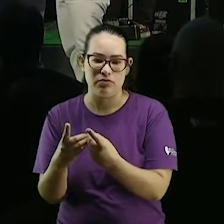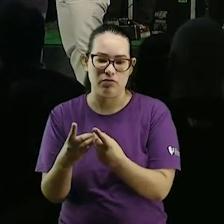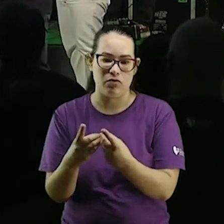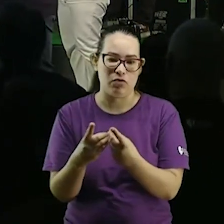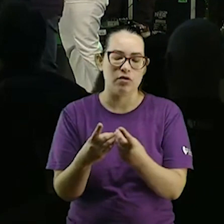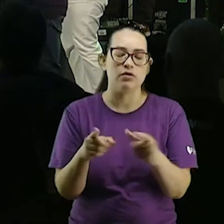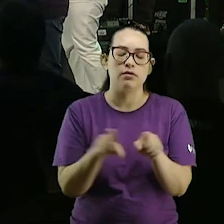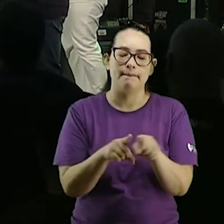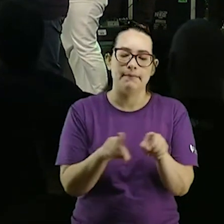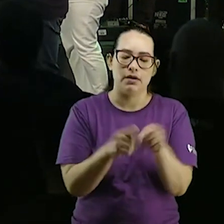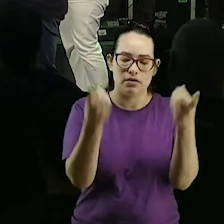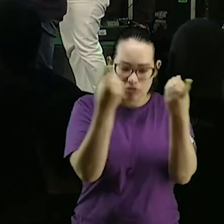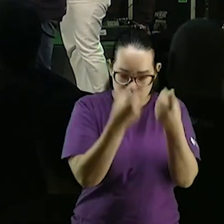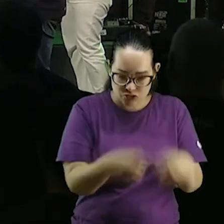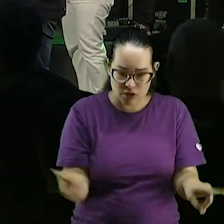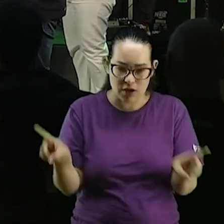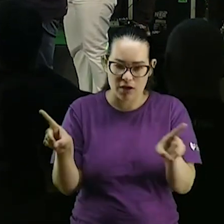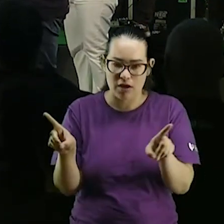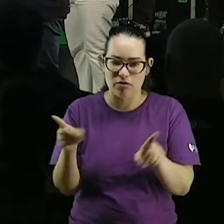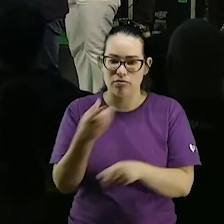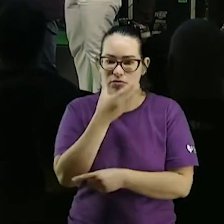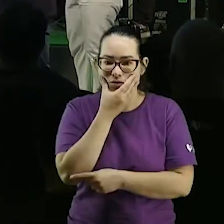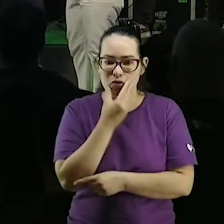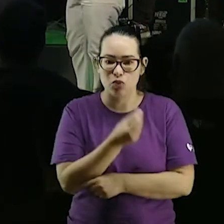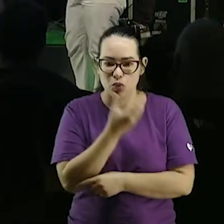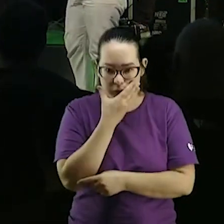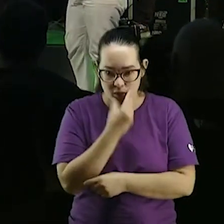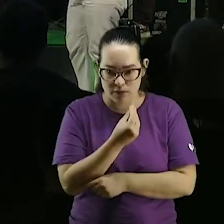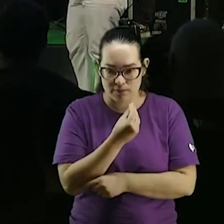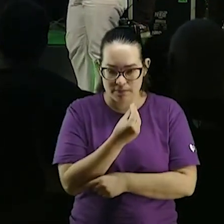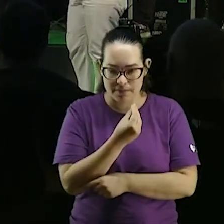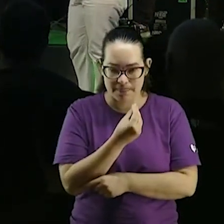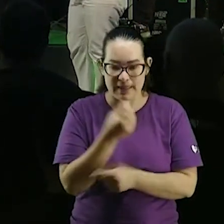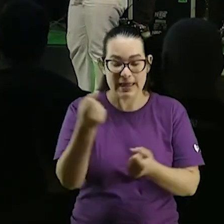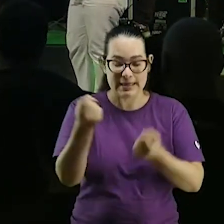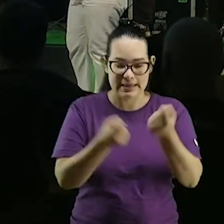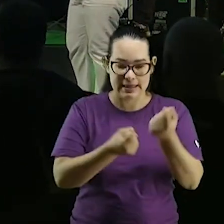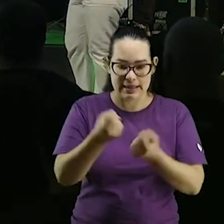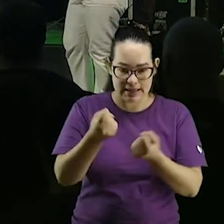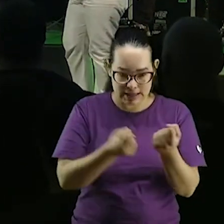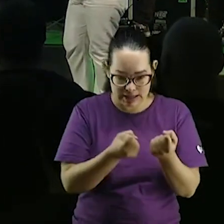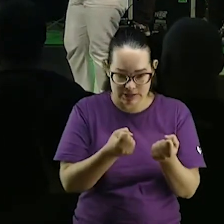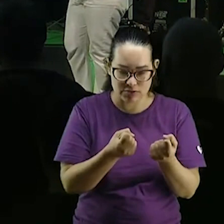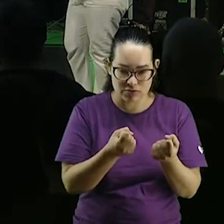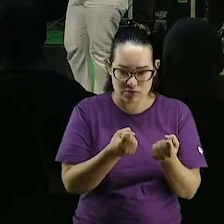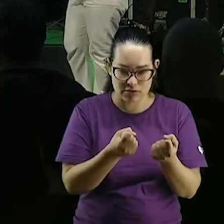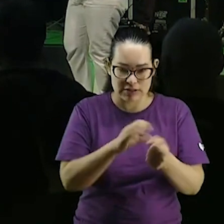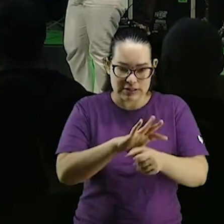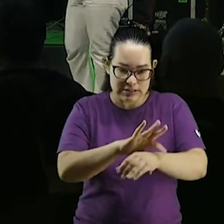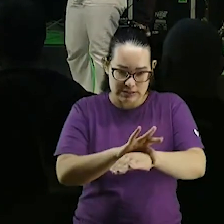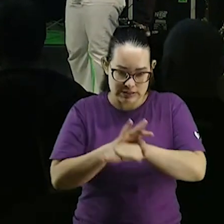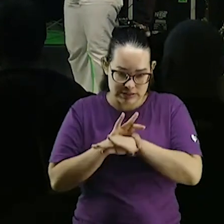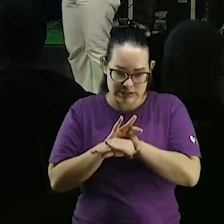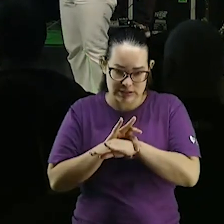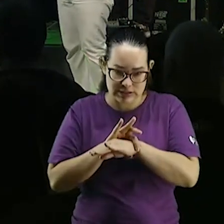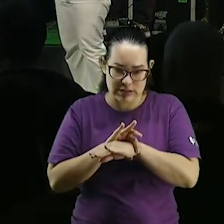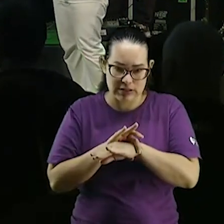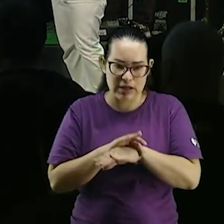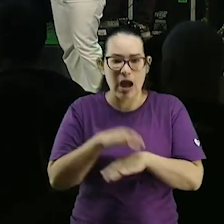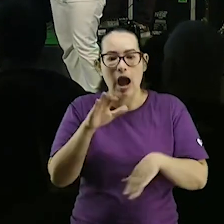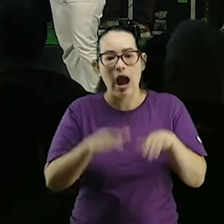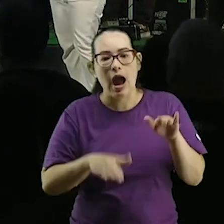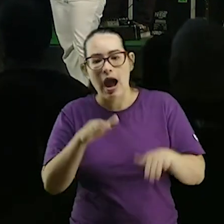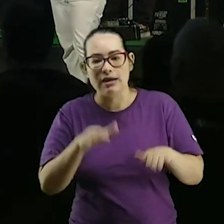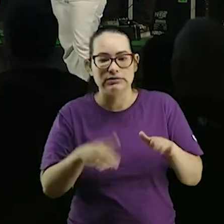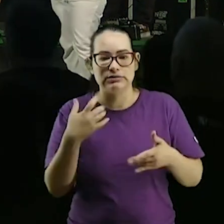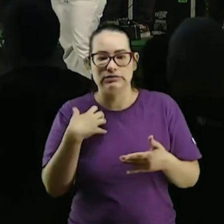ou Ministério de Homens Trânsito e Segurança querido olhe para mim às vezes você já tem uma cara feia mesmo